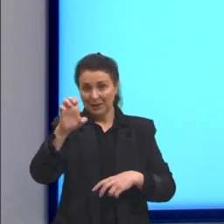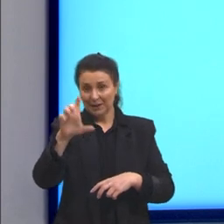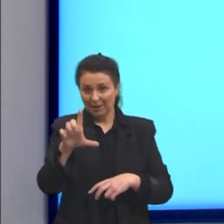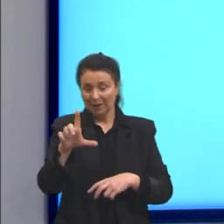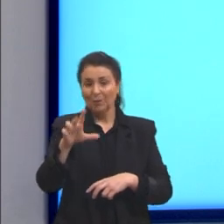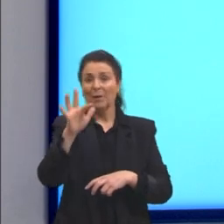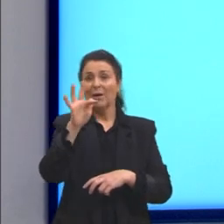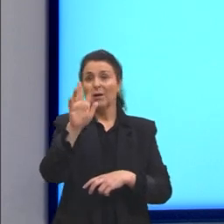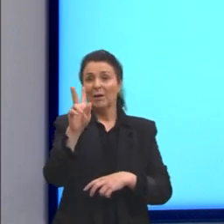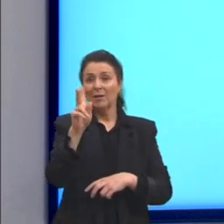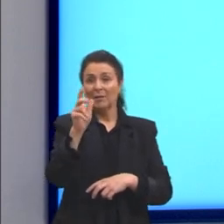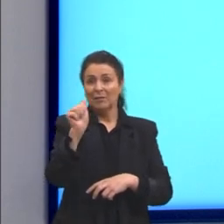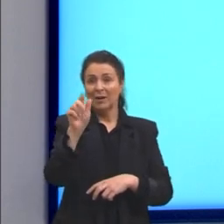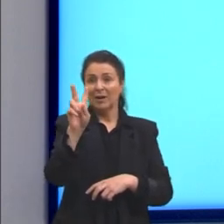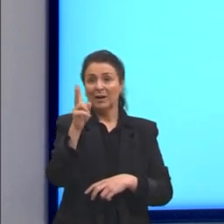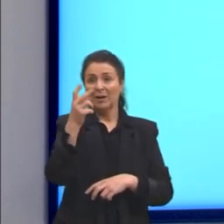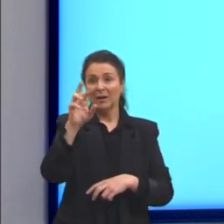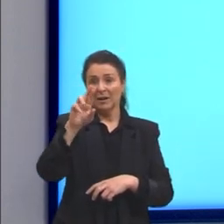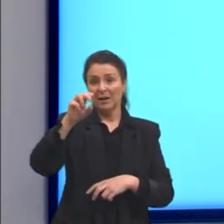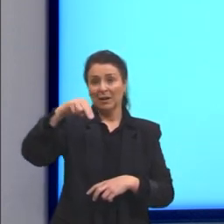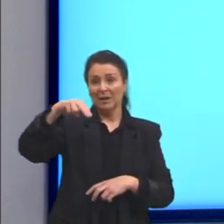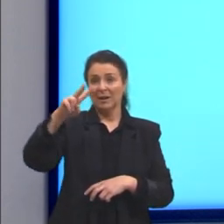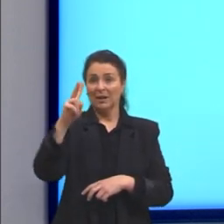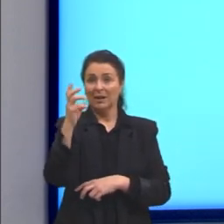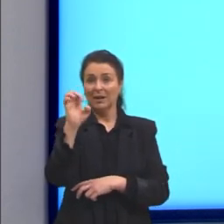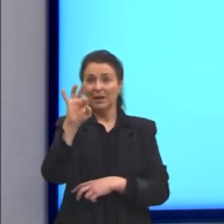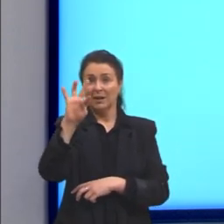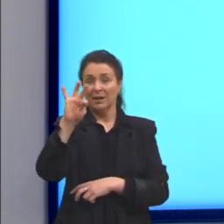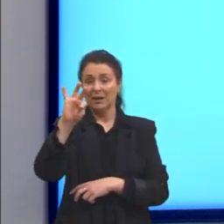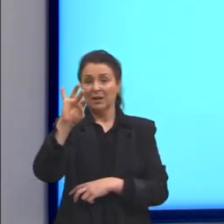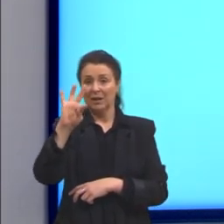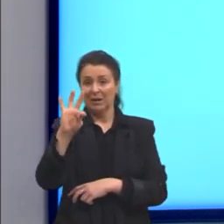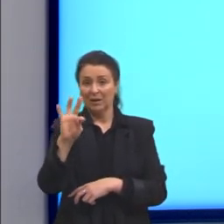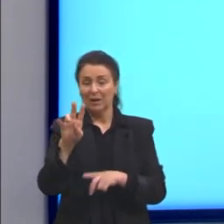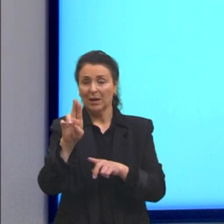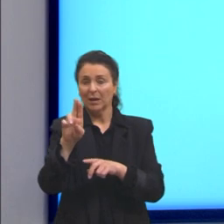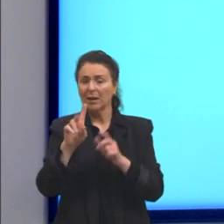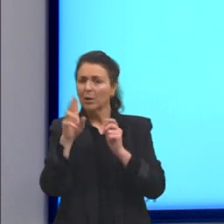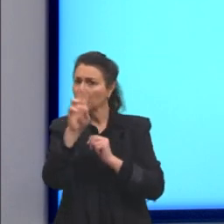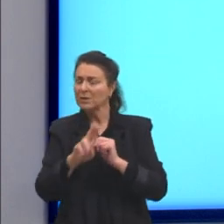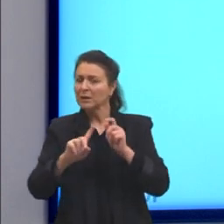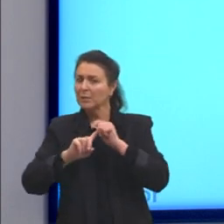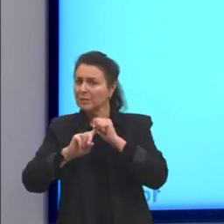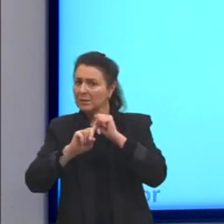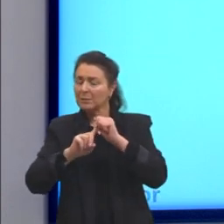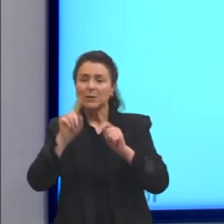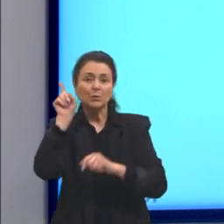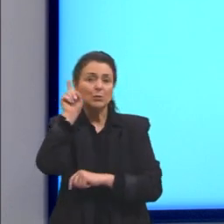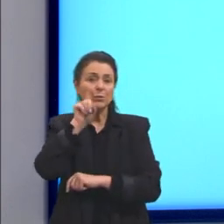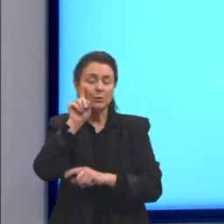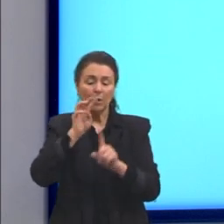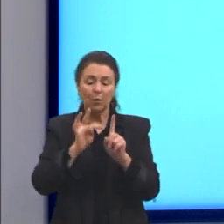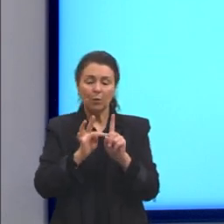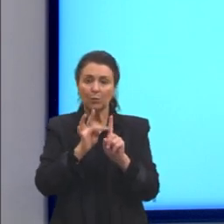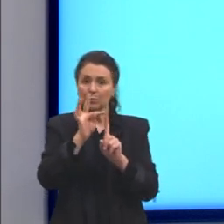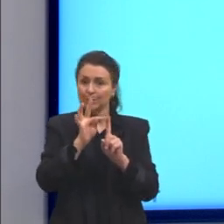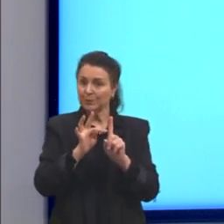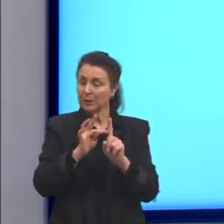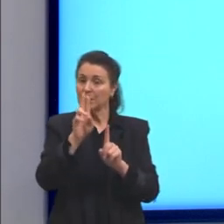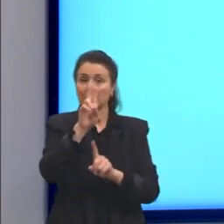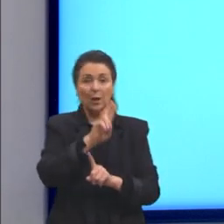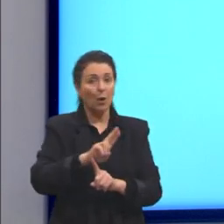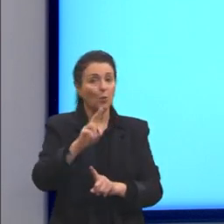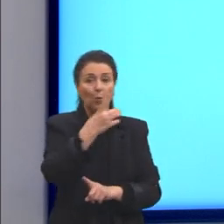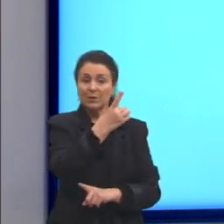1736. Como eu já disse, utilizada principalmente nos Estados Unidos. É um termômetro não centígrado, uma